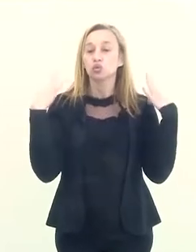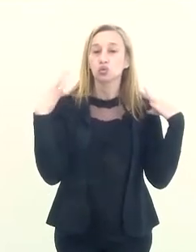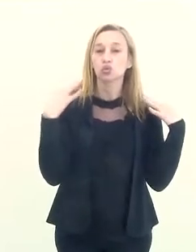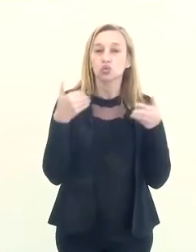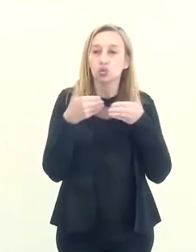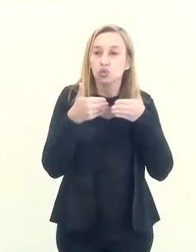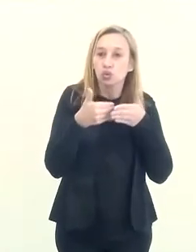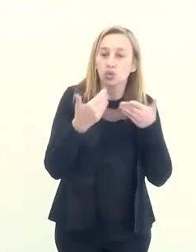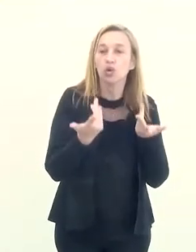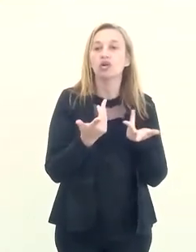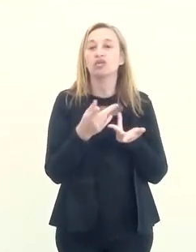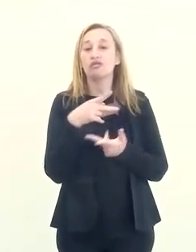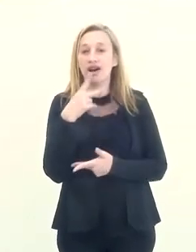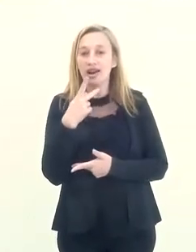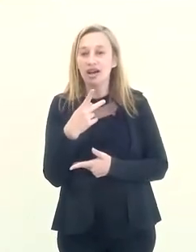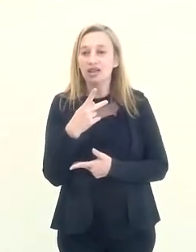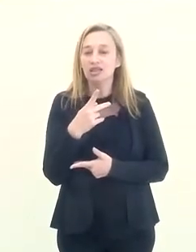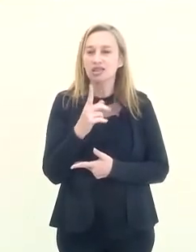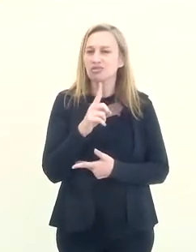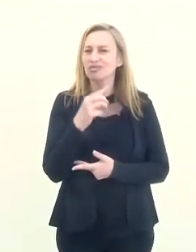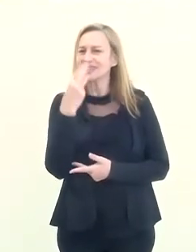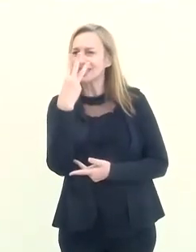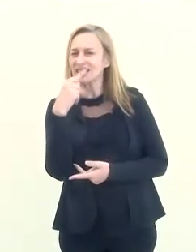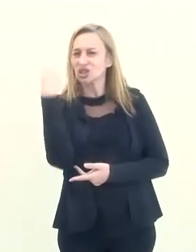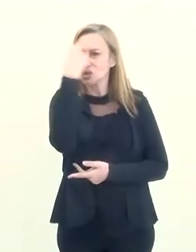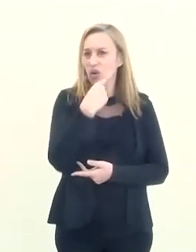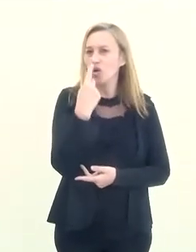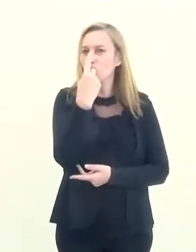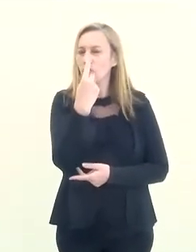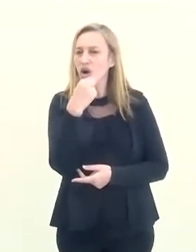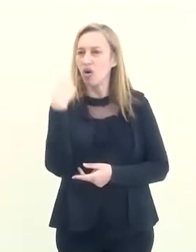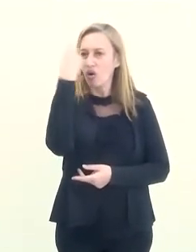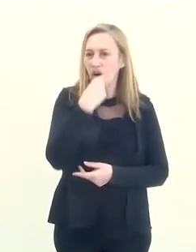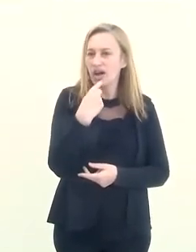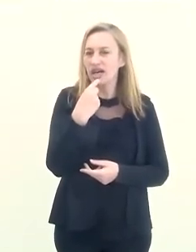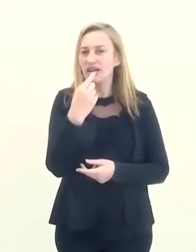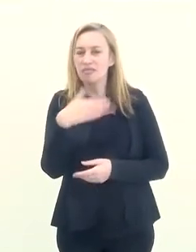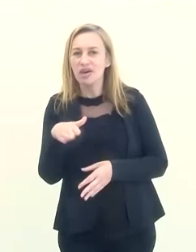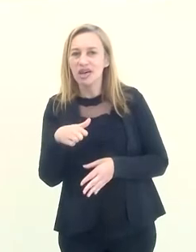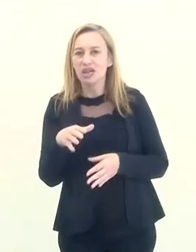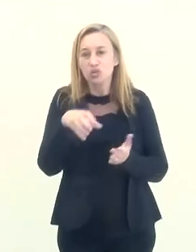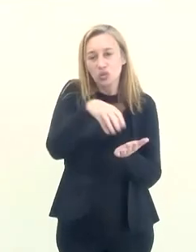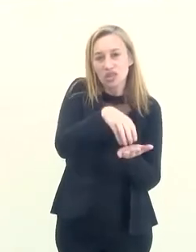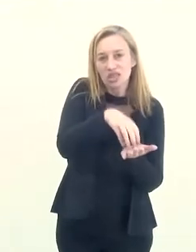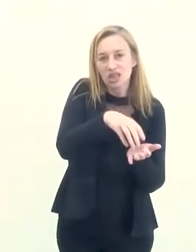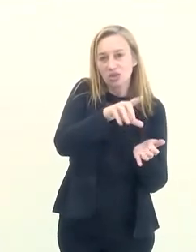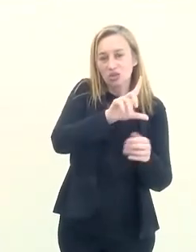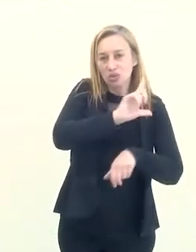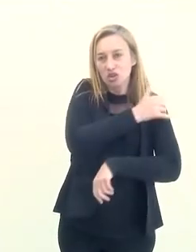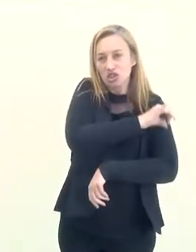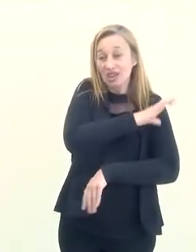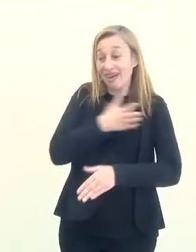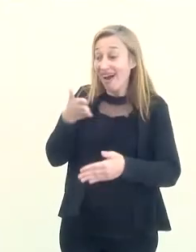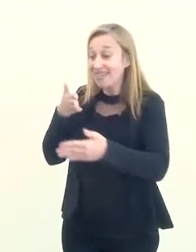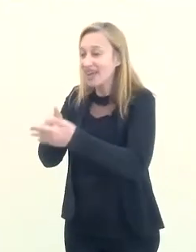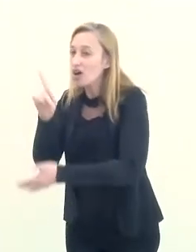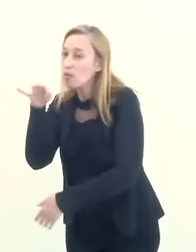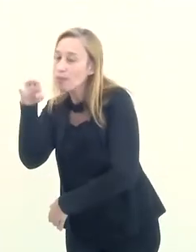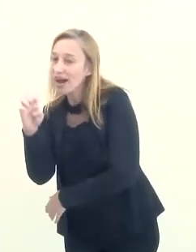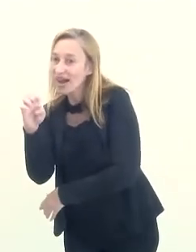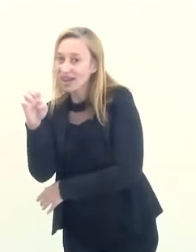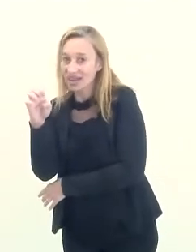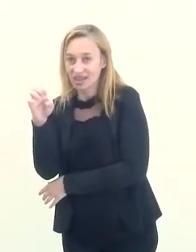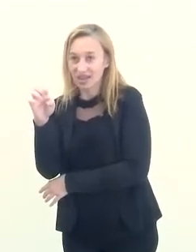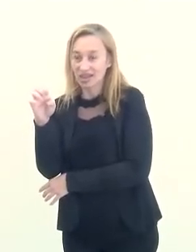três horas, nós estamos falando de uma hora e meia do centro do Rio de Janeiro até o Parque dos Dinossauros, dá uma hora e meia de carro com muita